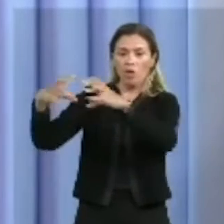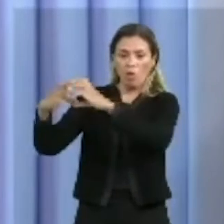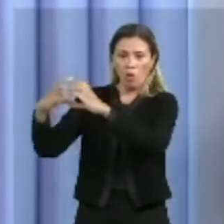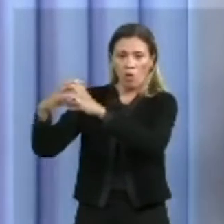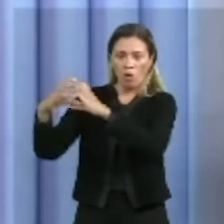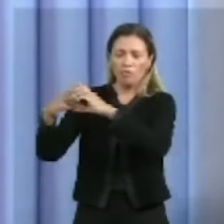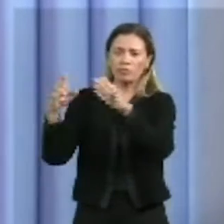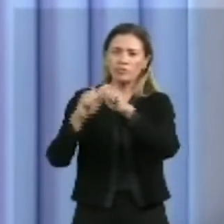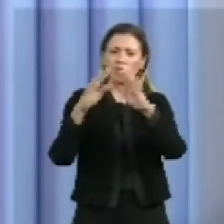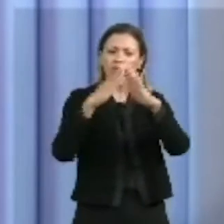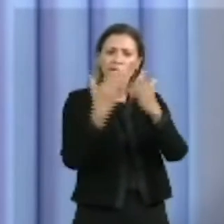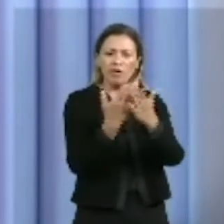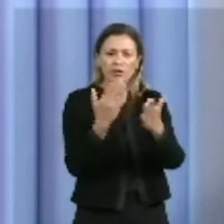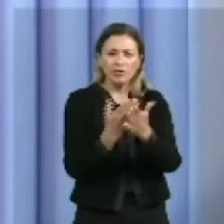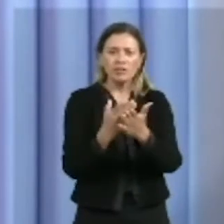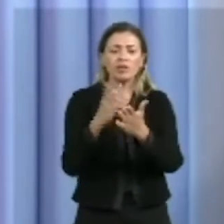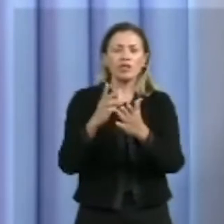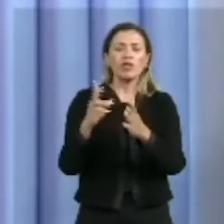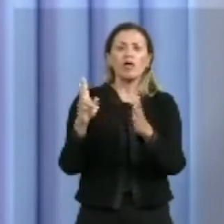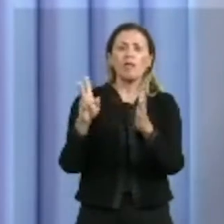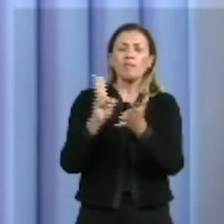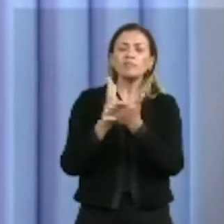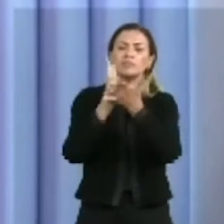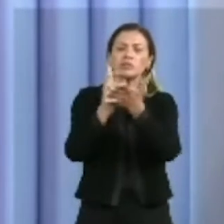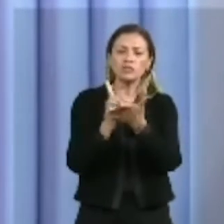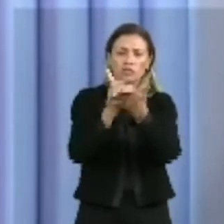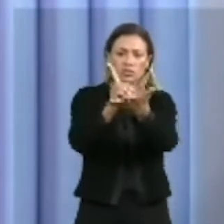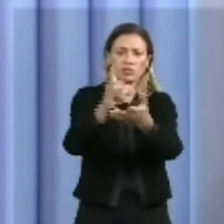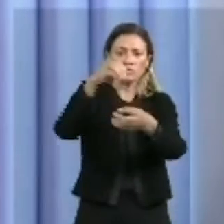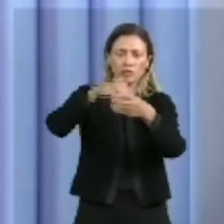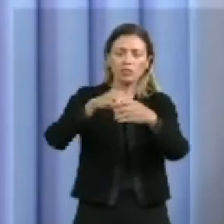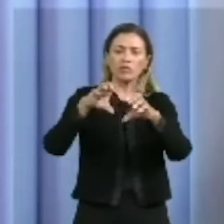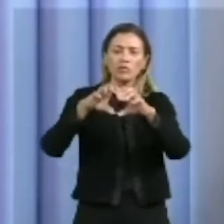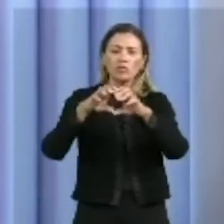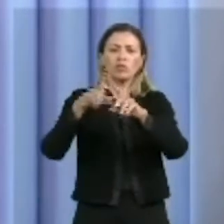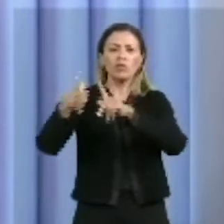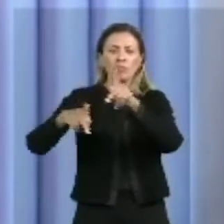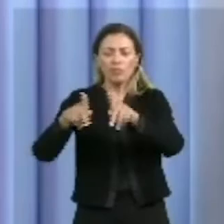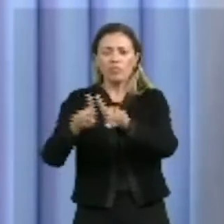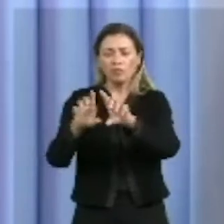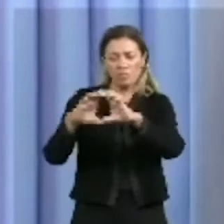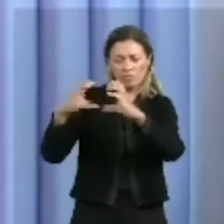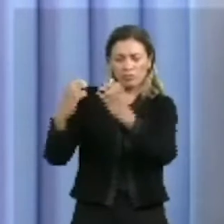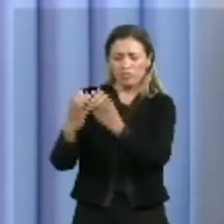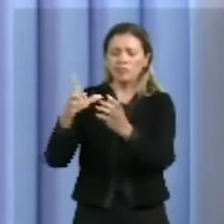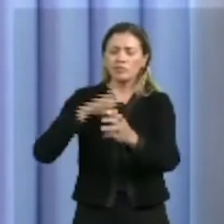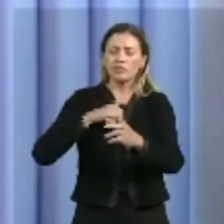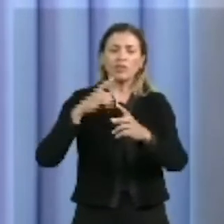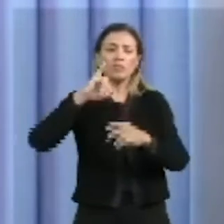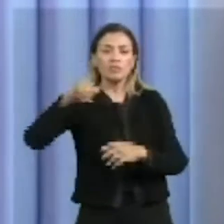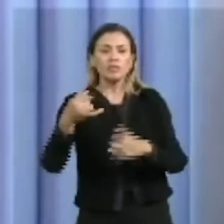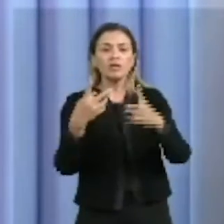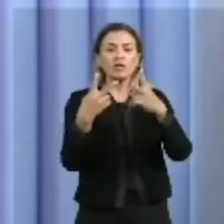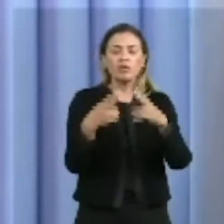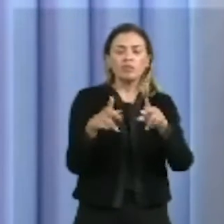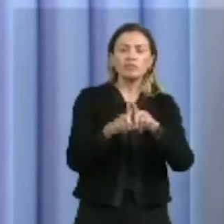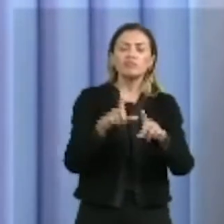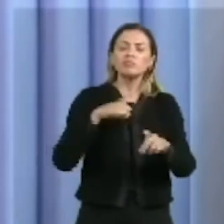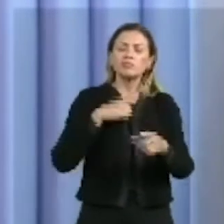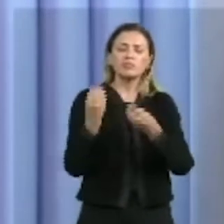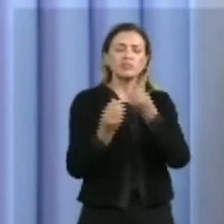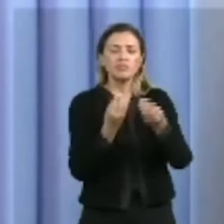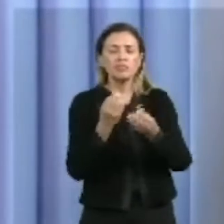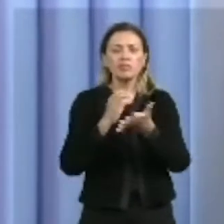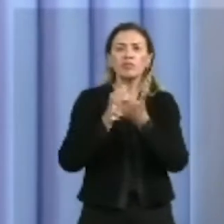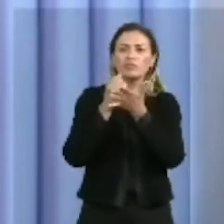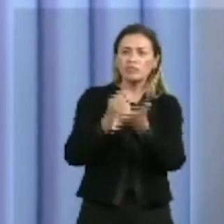construímos escolas dignas nos povoados, para que eles possam ter também a mesma oportunidade. Nós temos uma dívida histórica com